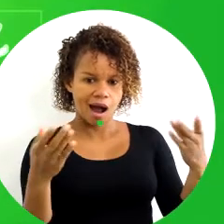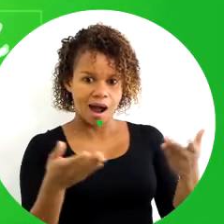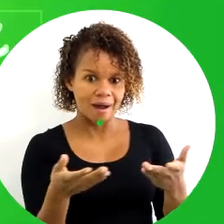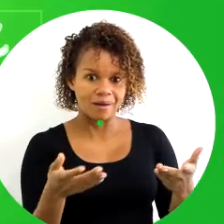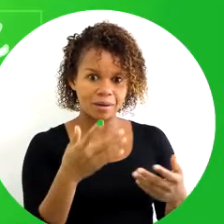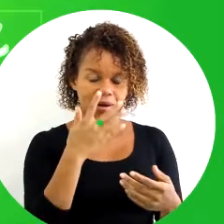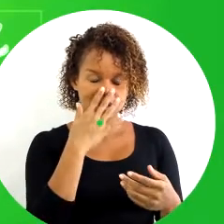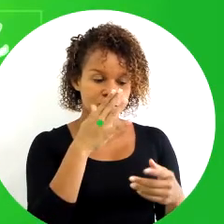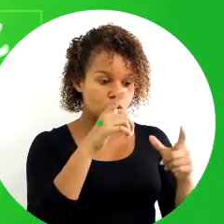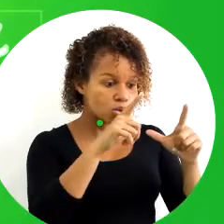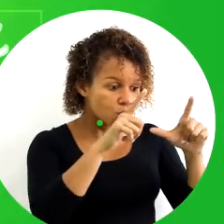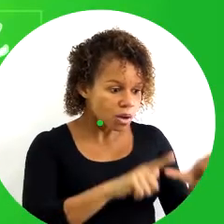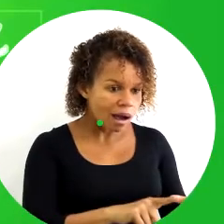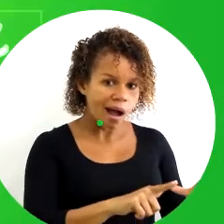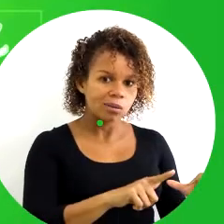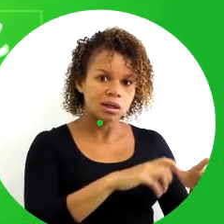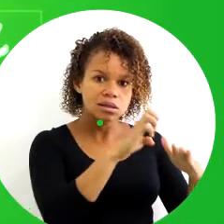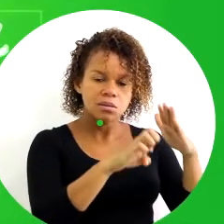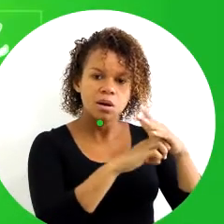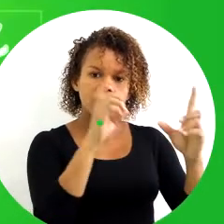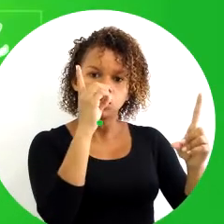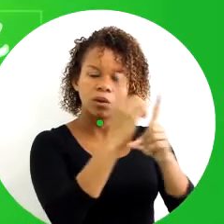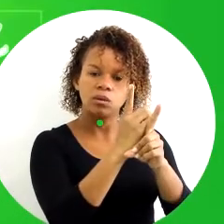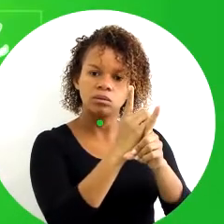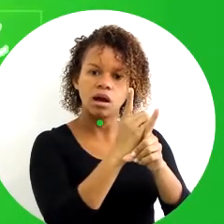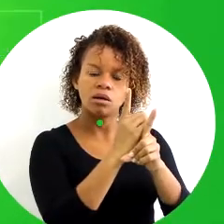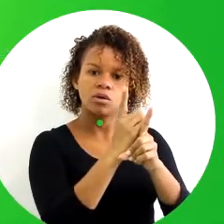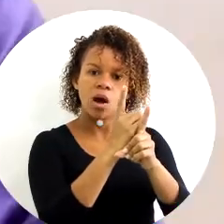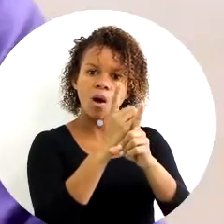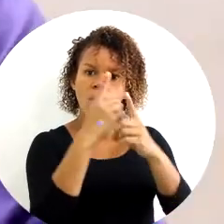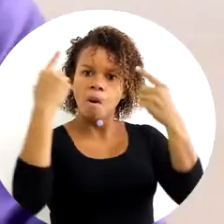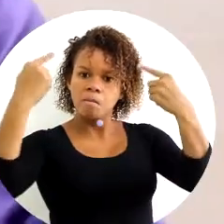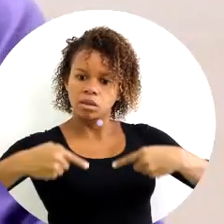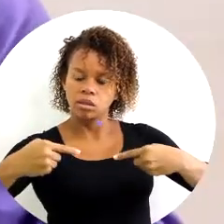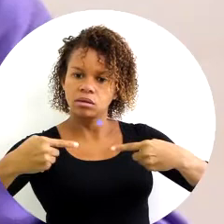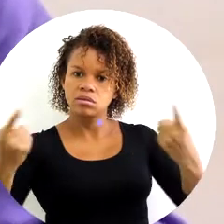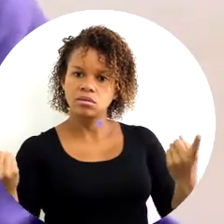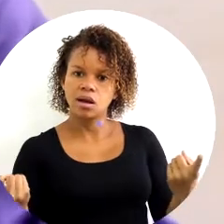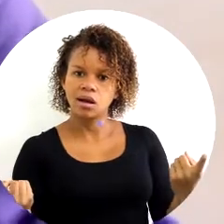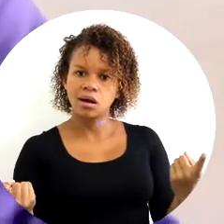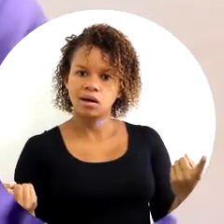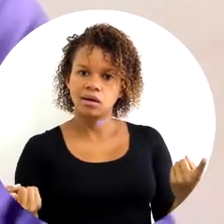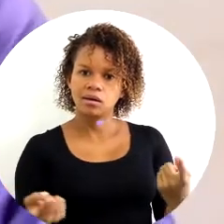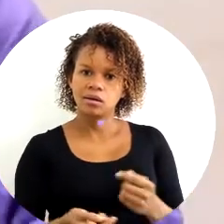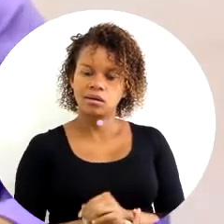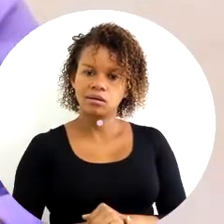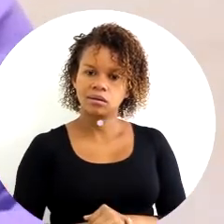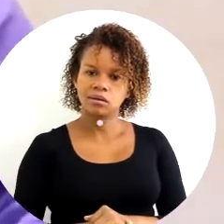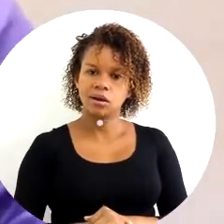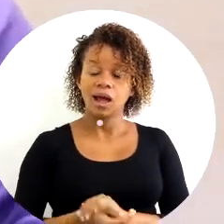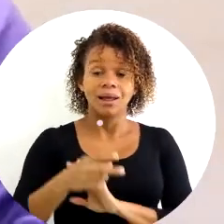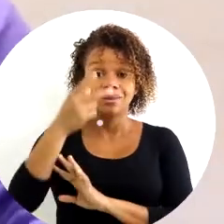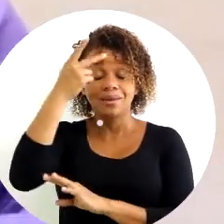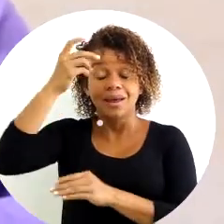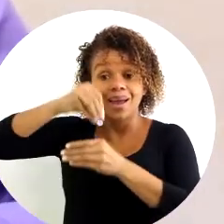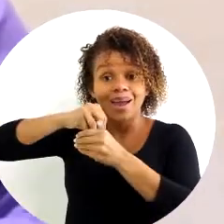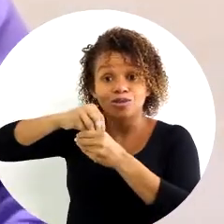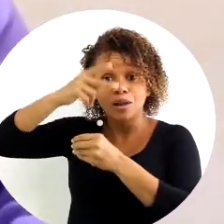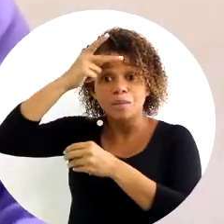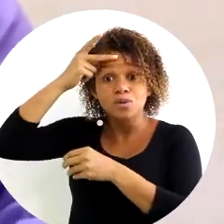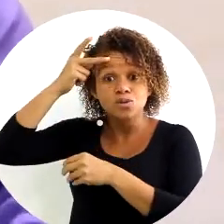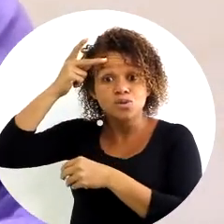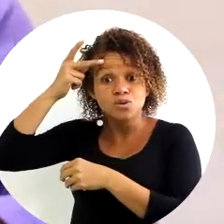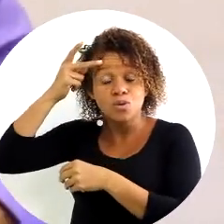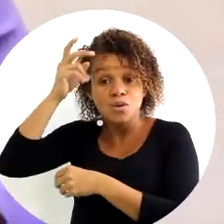o lugar onde as empresas podem encontrar sua vantagem competitiva. Tem que pensar nisso. É nas pessoas, é no